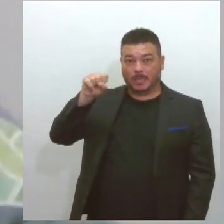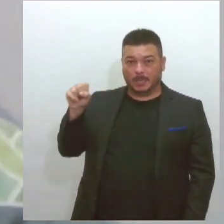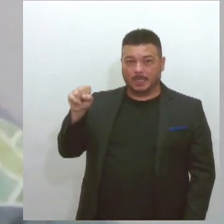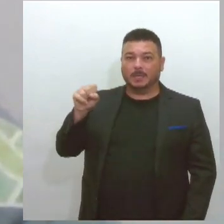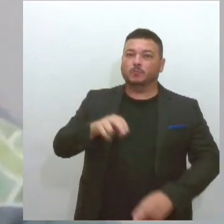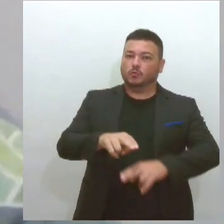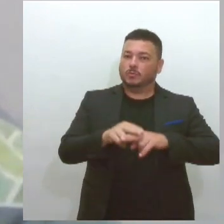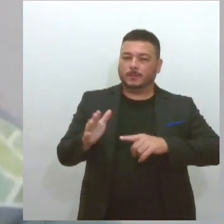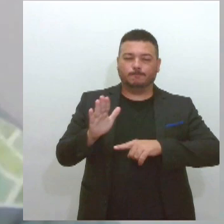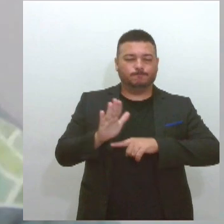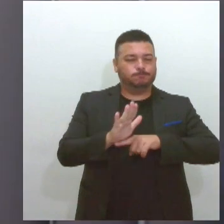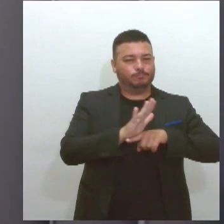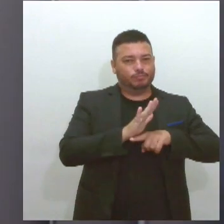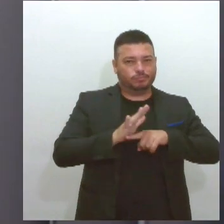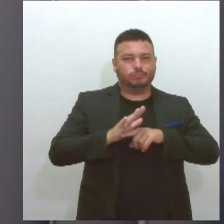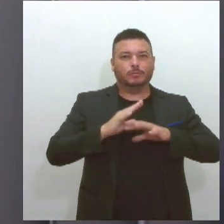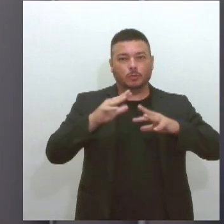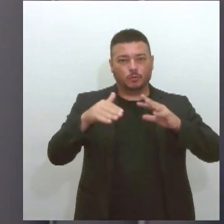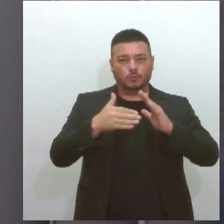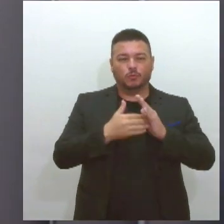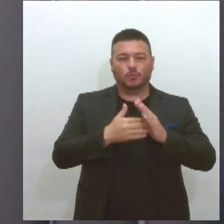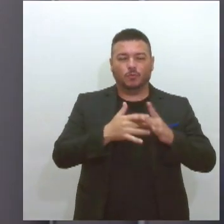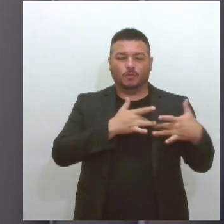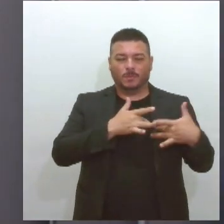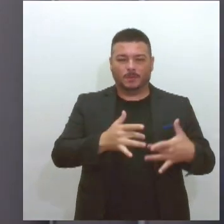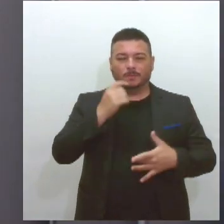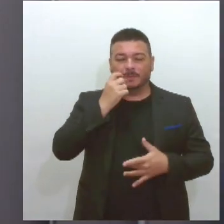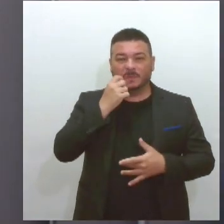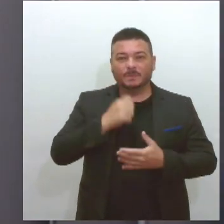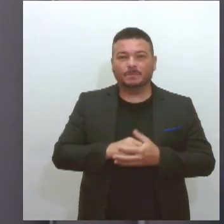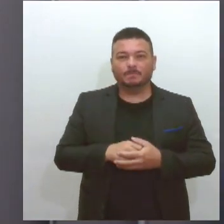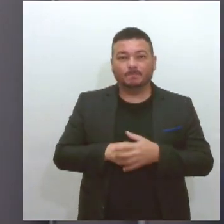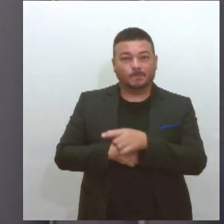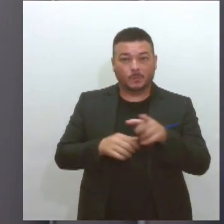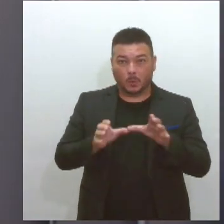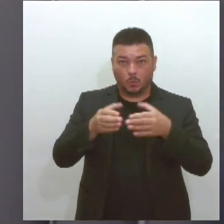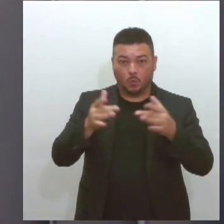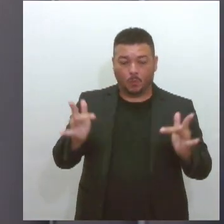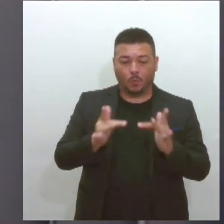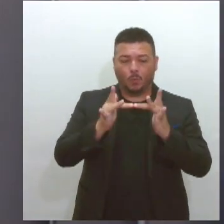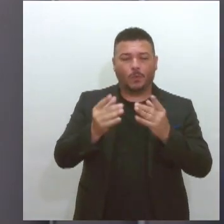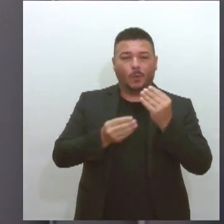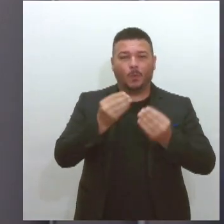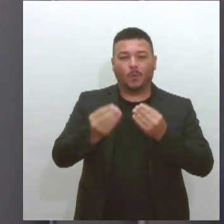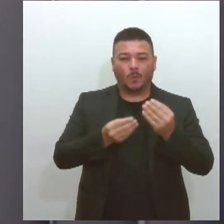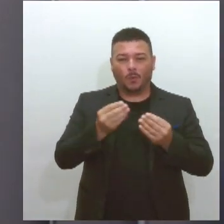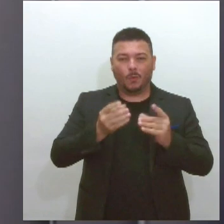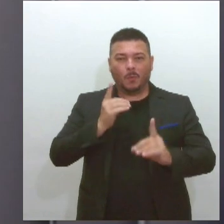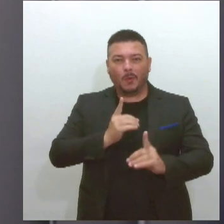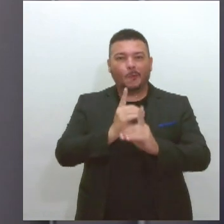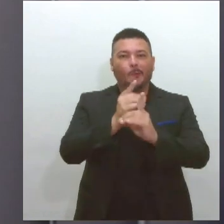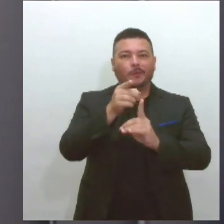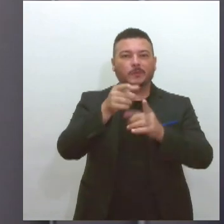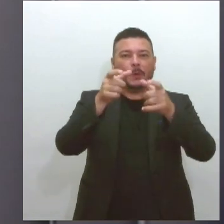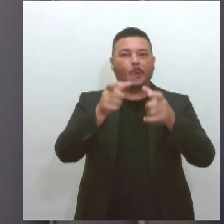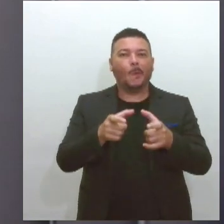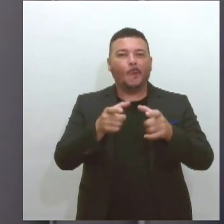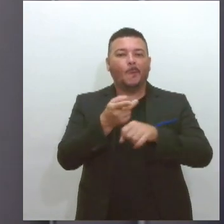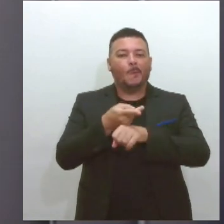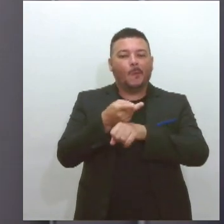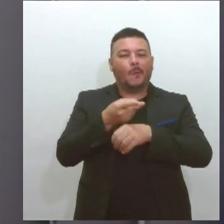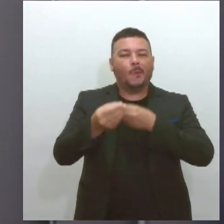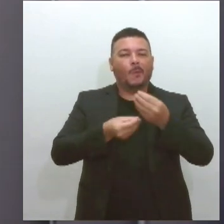material que é doado. Quem quiser entrar para a cooperativa também, como é que faz? Encontra vocês, procura, como é que funciona?